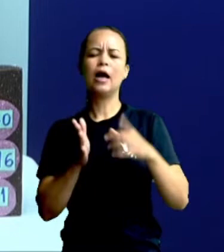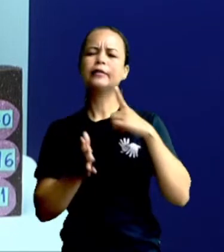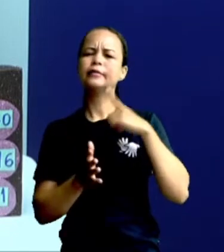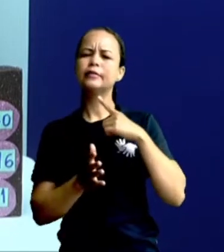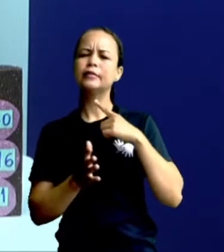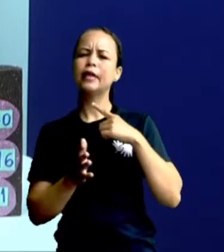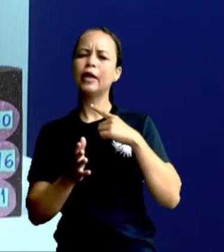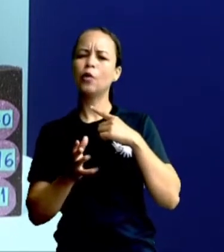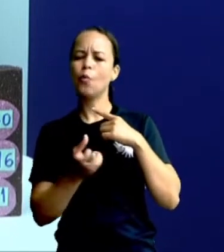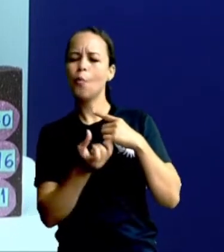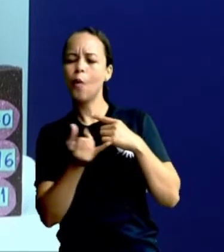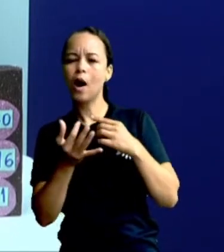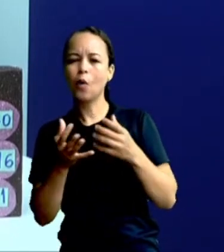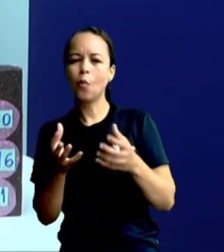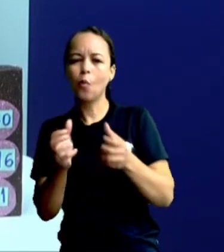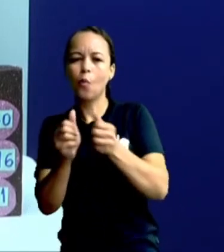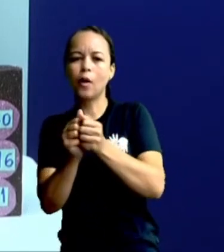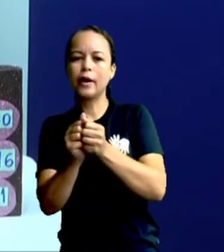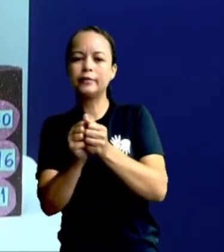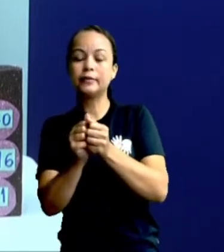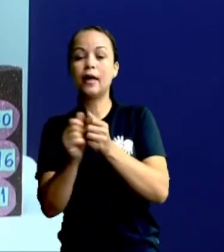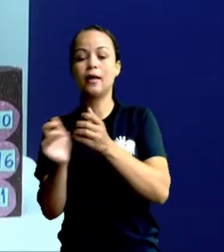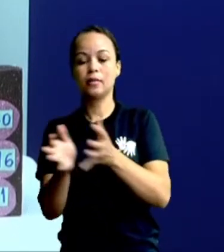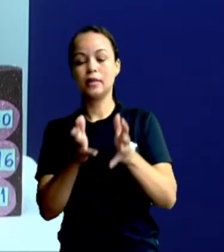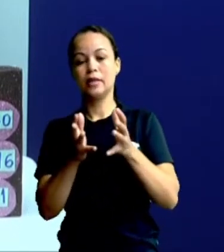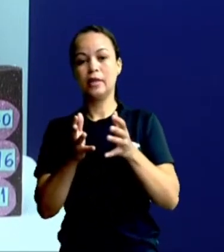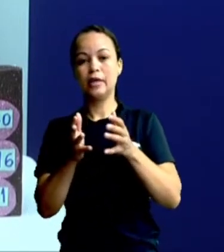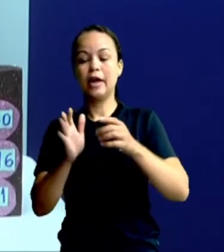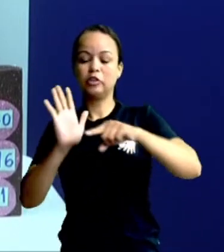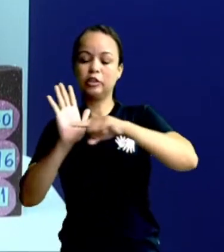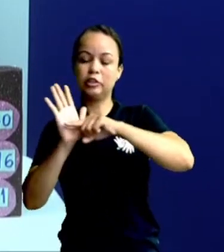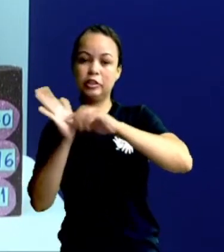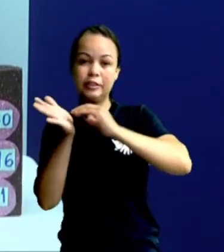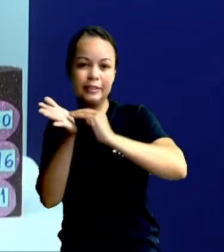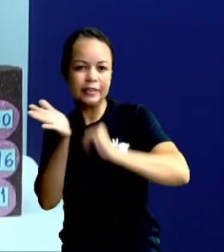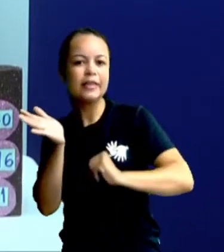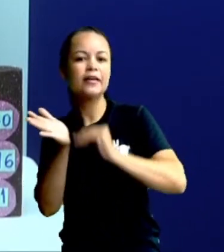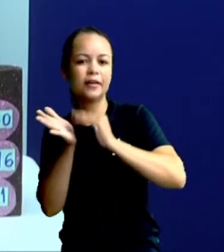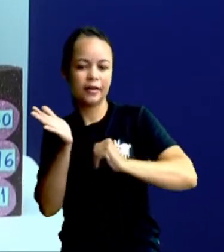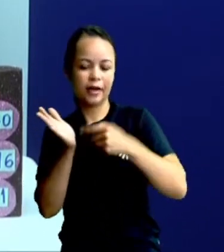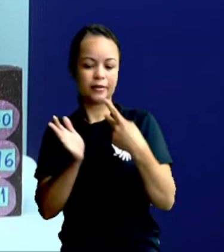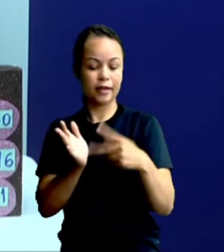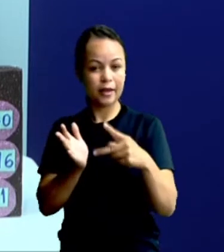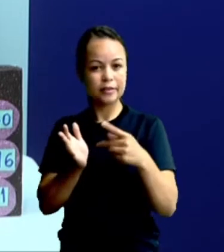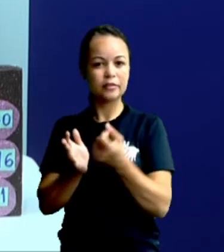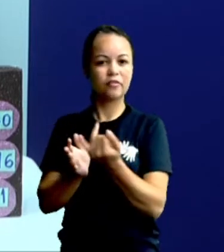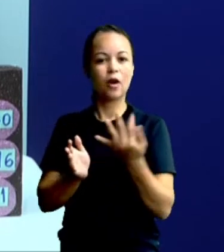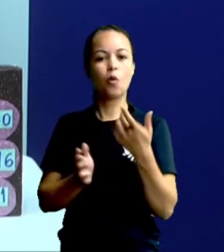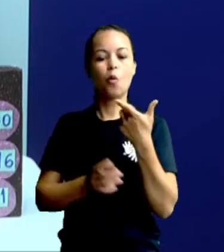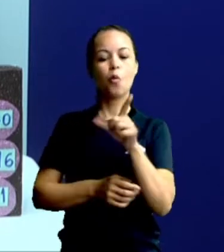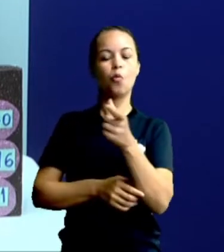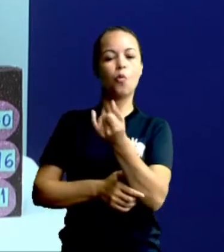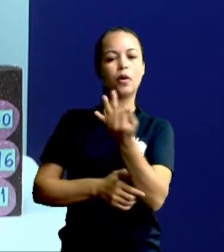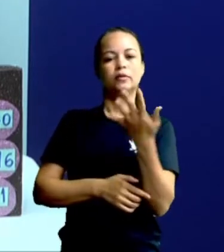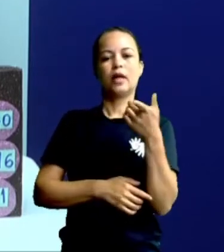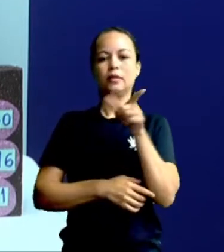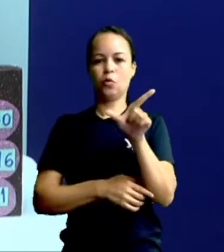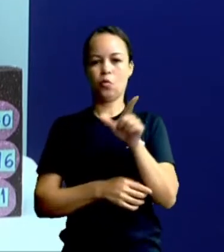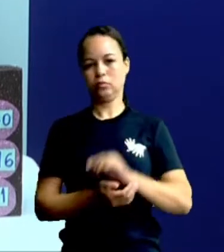um valor e a gente subtrai, diminui desse valor, um outro valor.